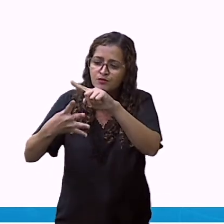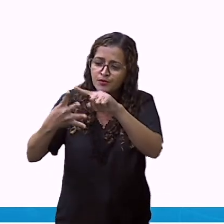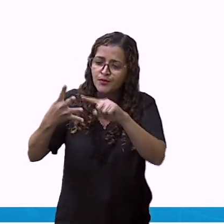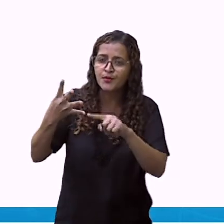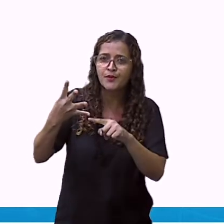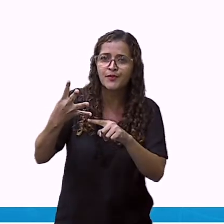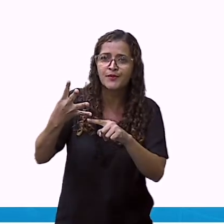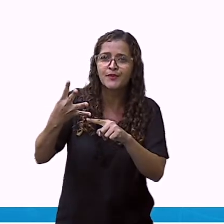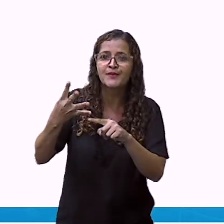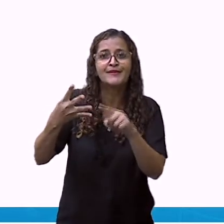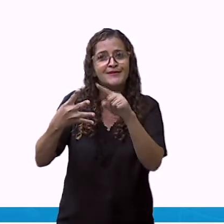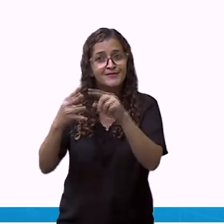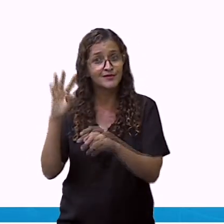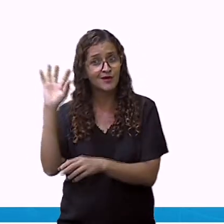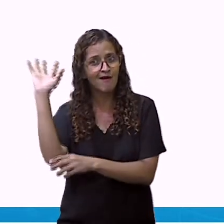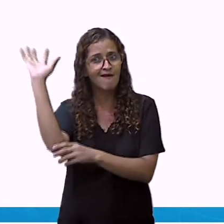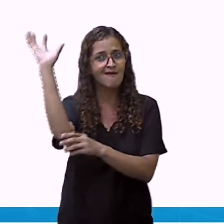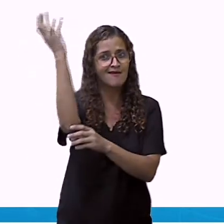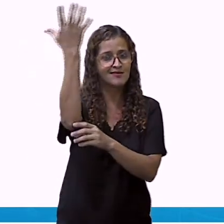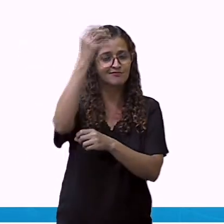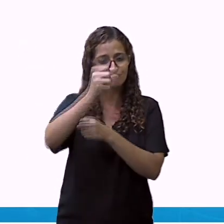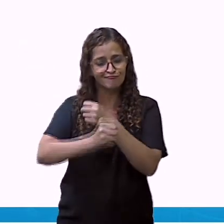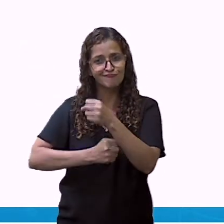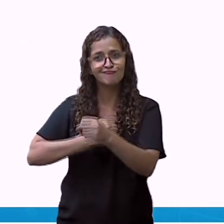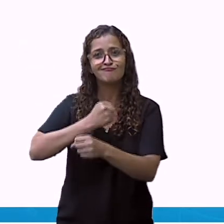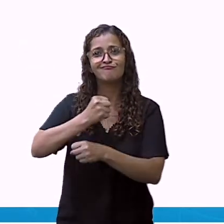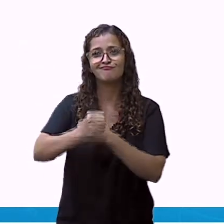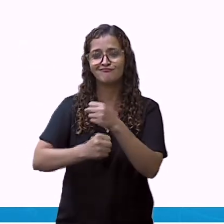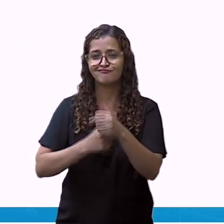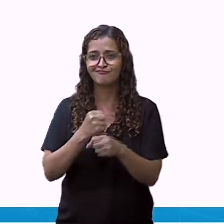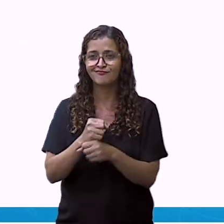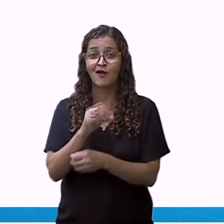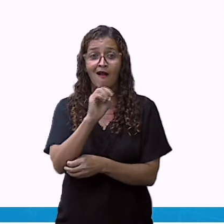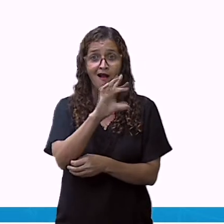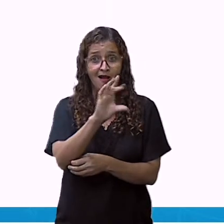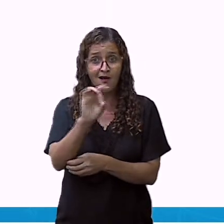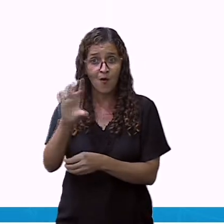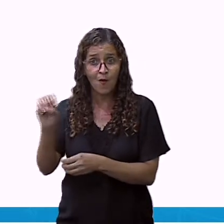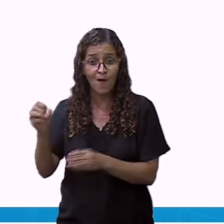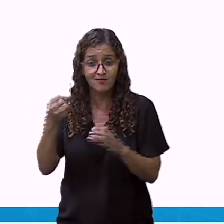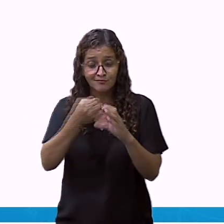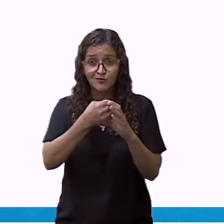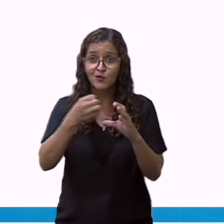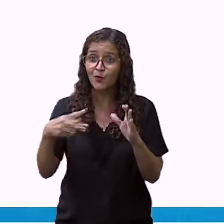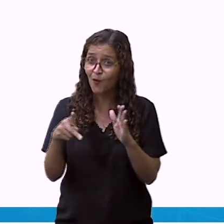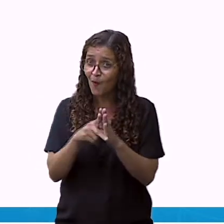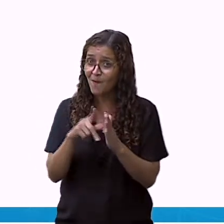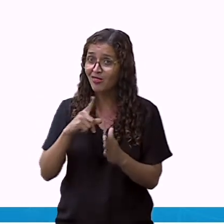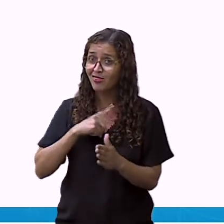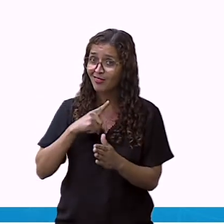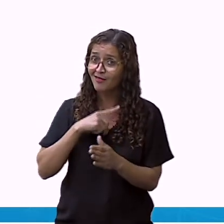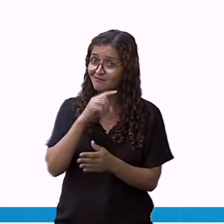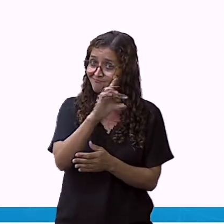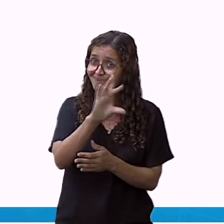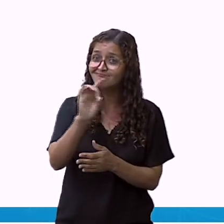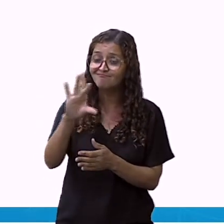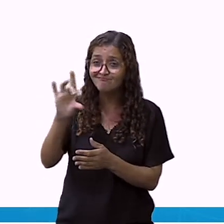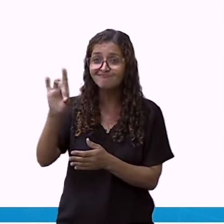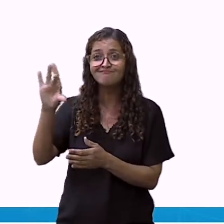são as estações. Cada uma tem as características próprias.